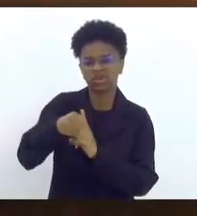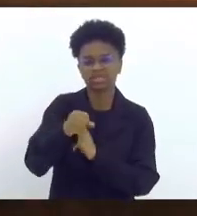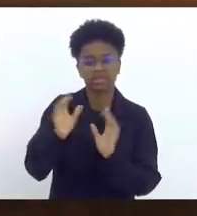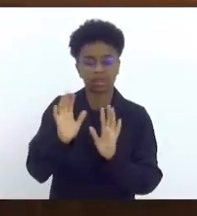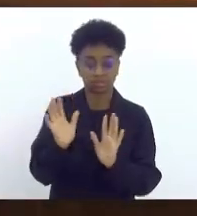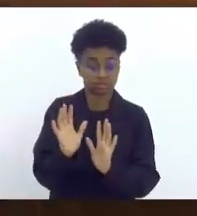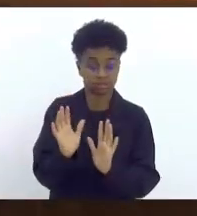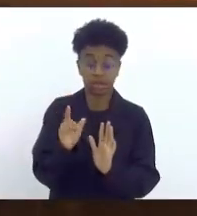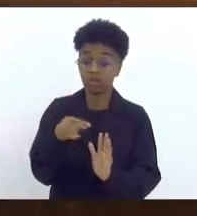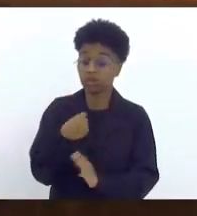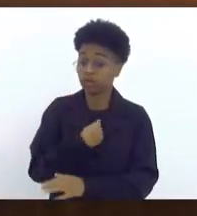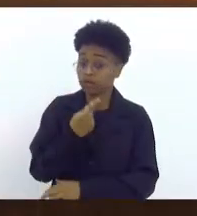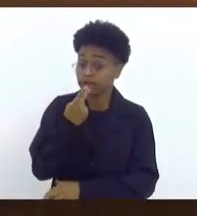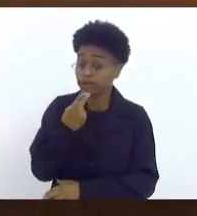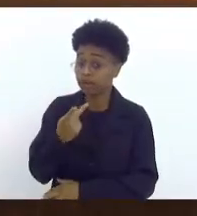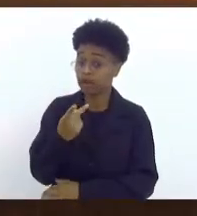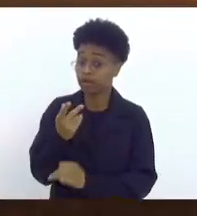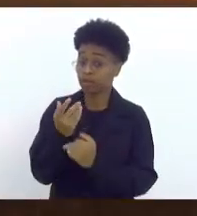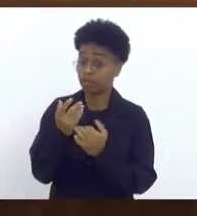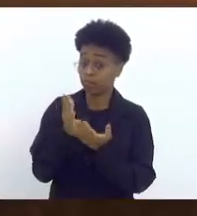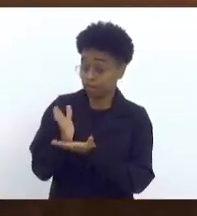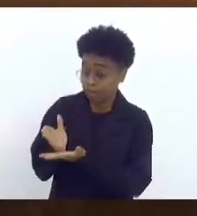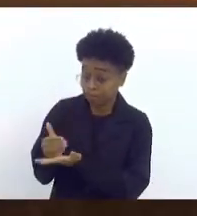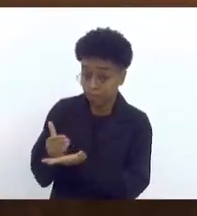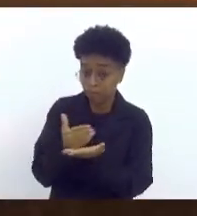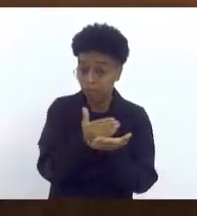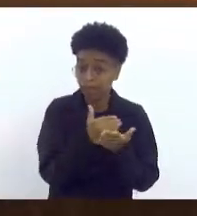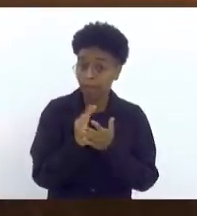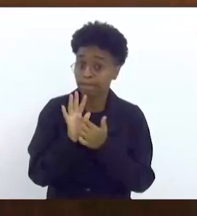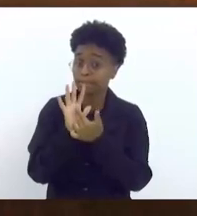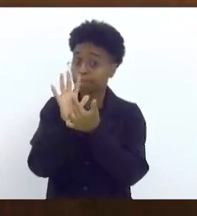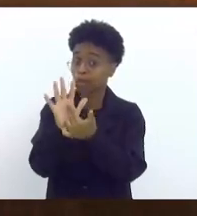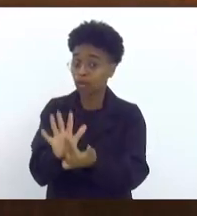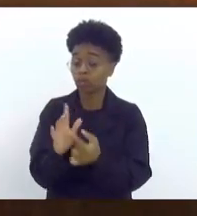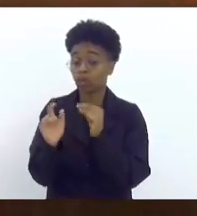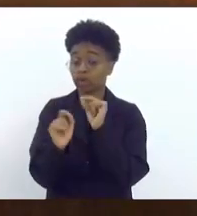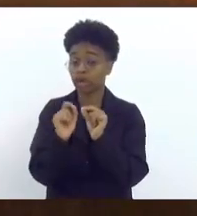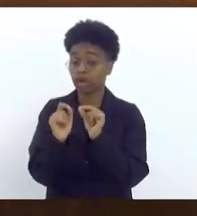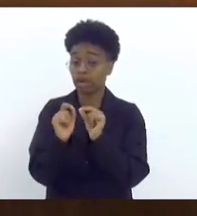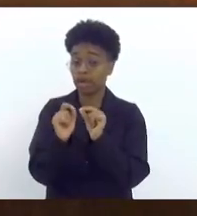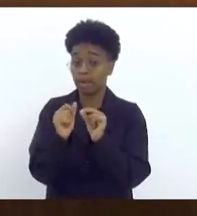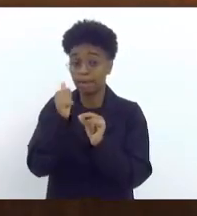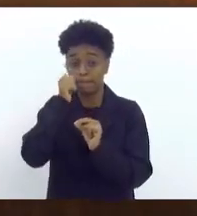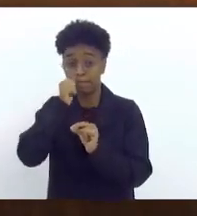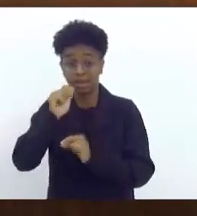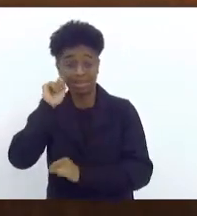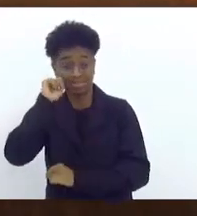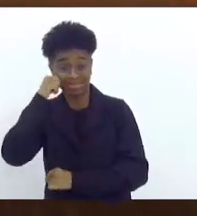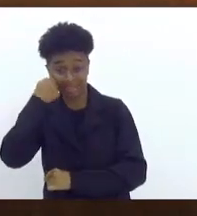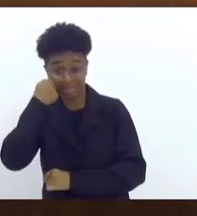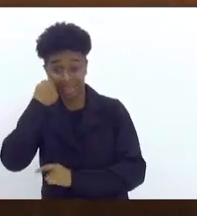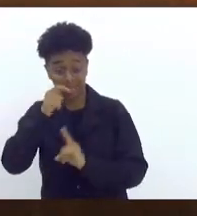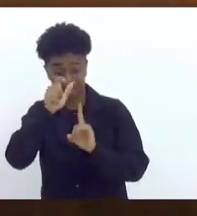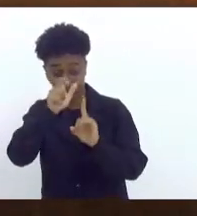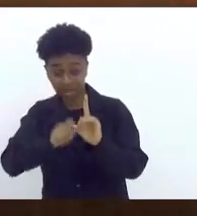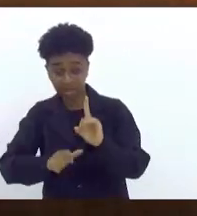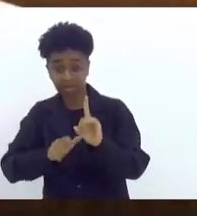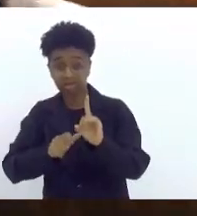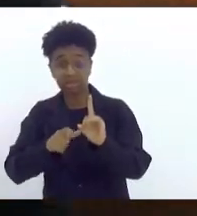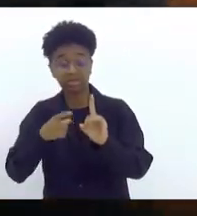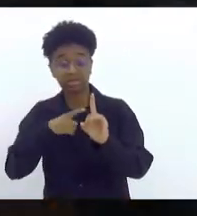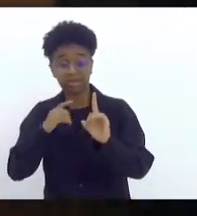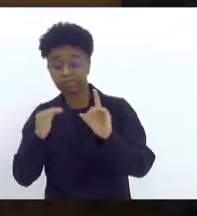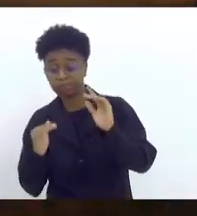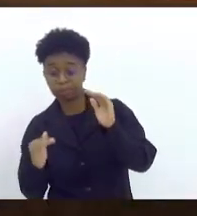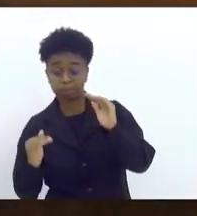Estamos falando que esses dados estatísticos demonstram que o perfil da mulher preta exerce ali, sobre esse